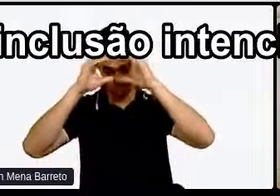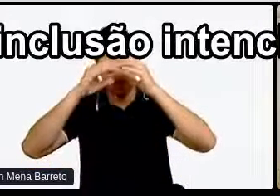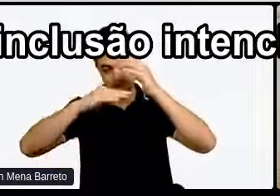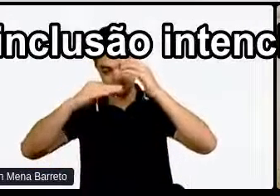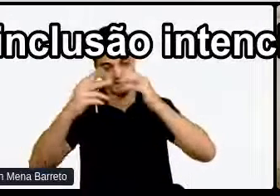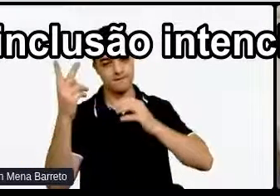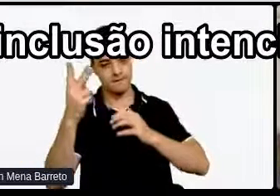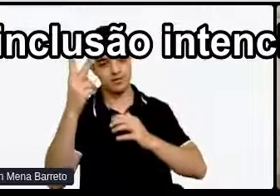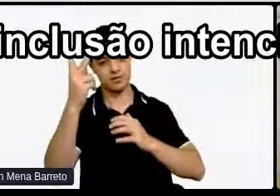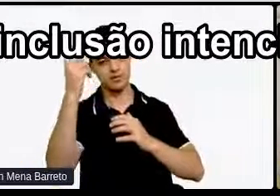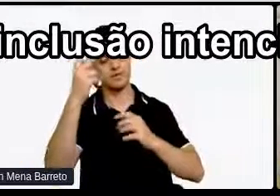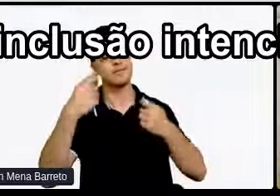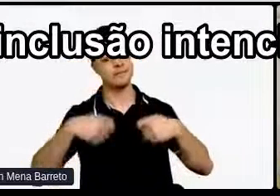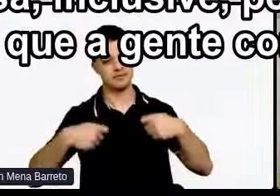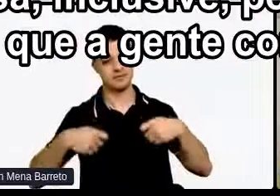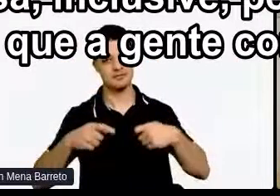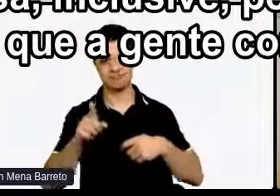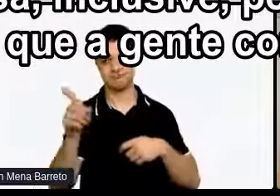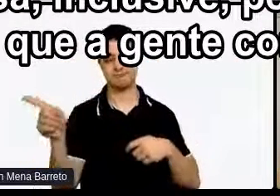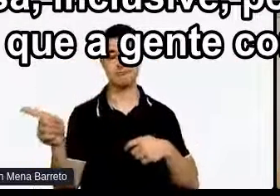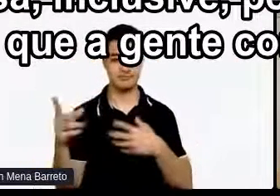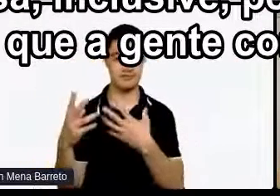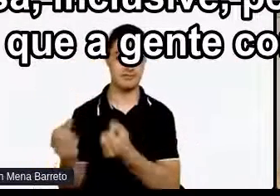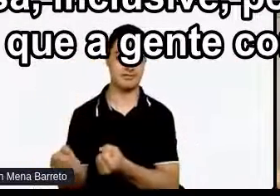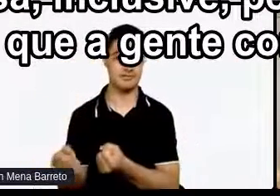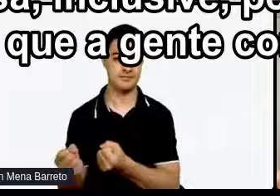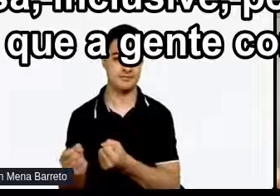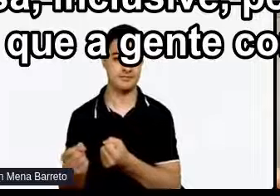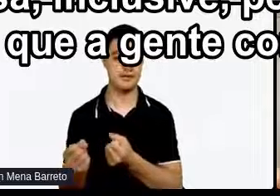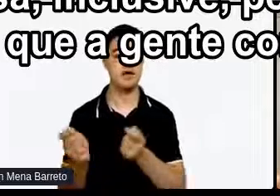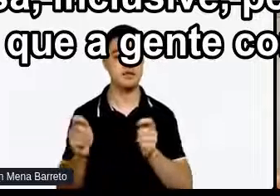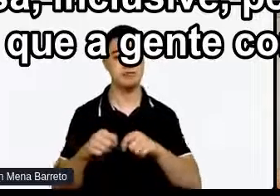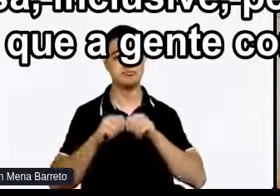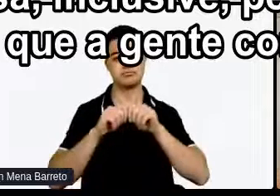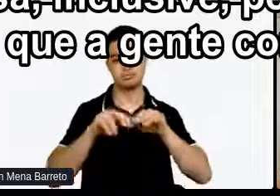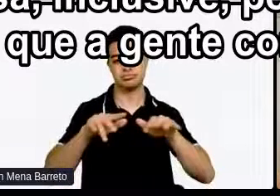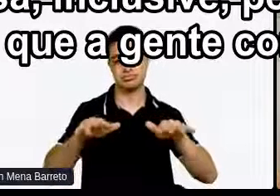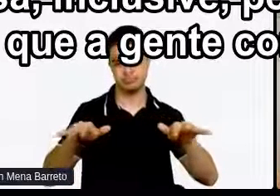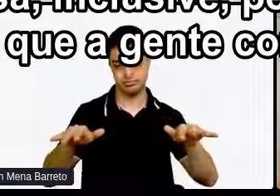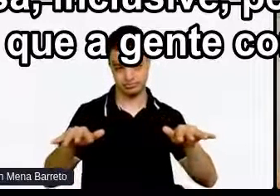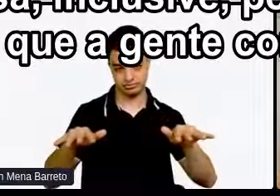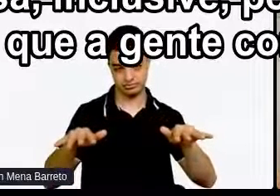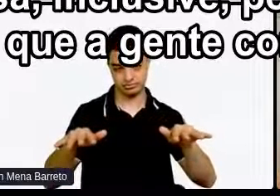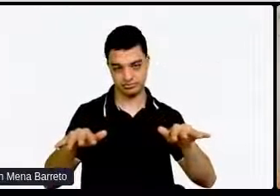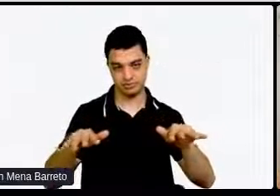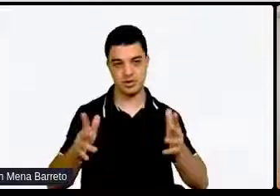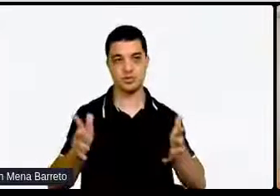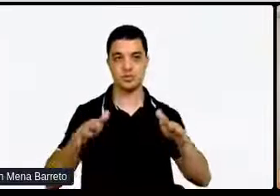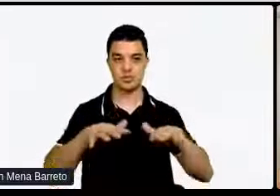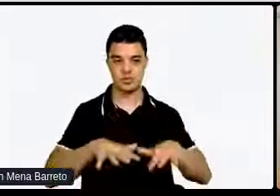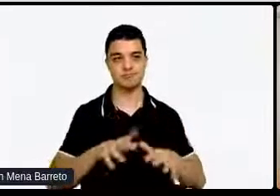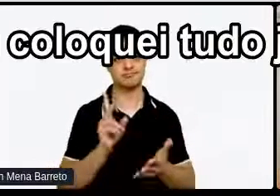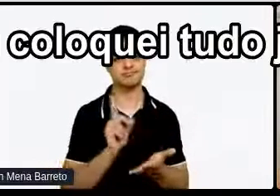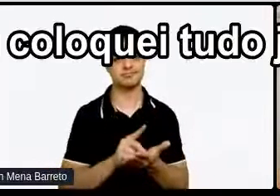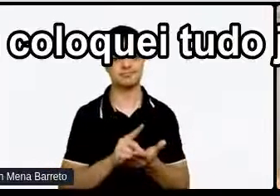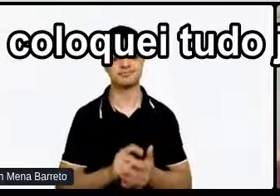intenção A inclusão Intencional E atitudinal Ela passa Inclusive Pela interseccionalidade Que a gente comentou Antes